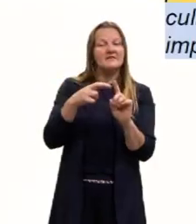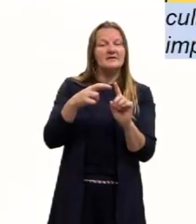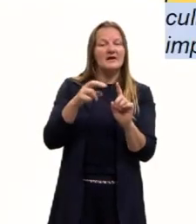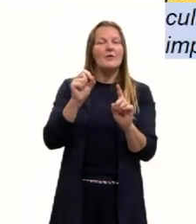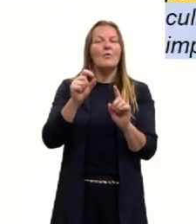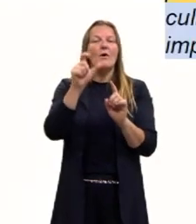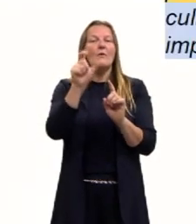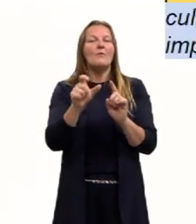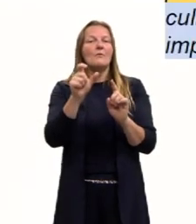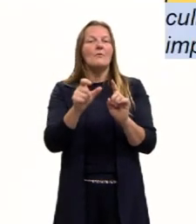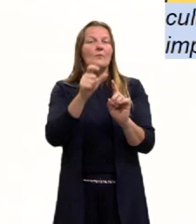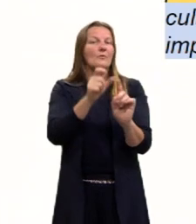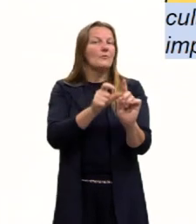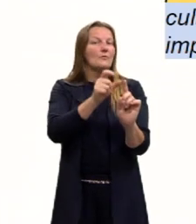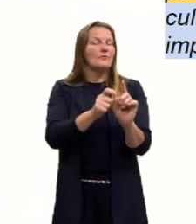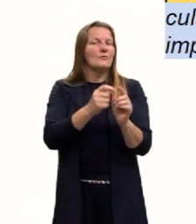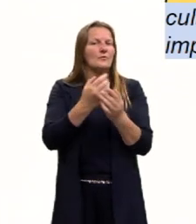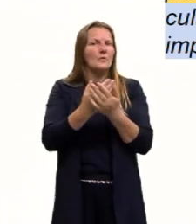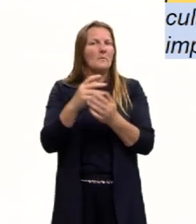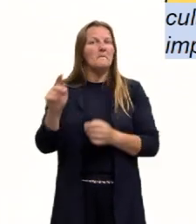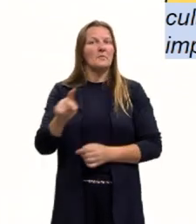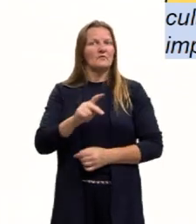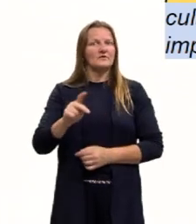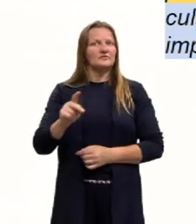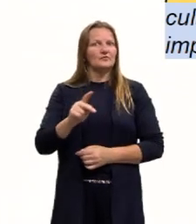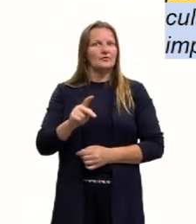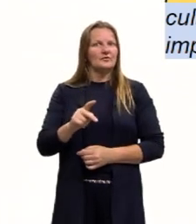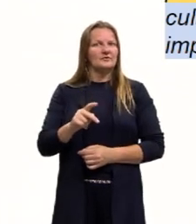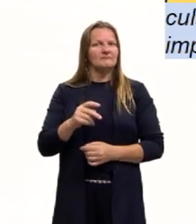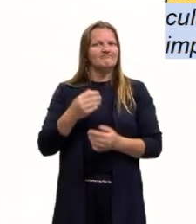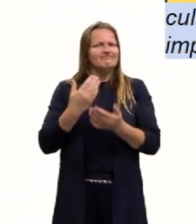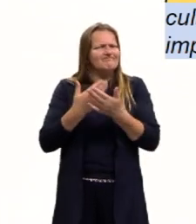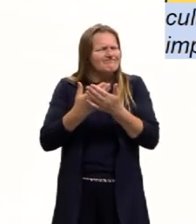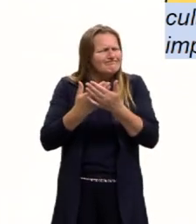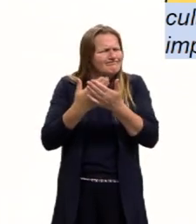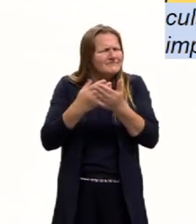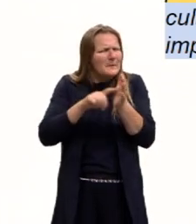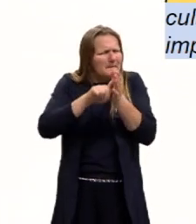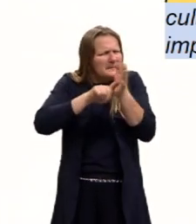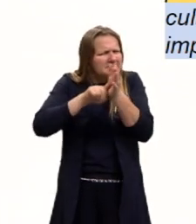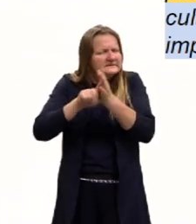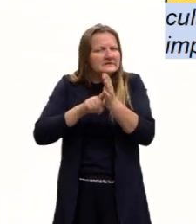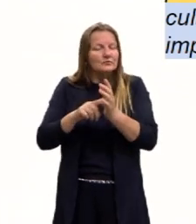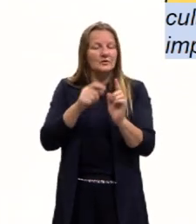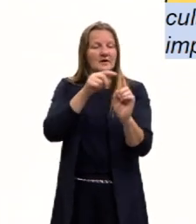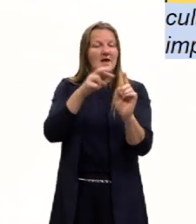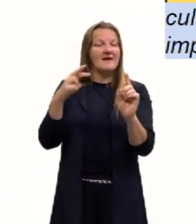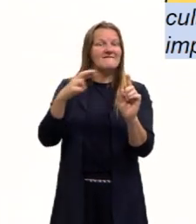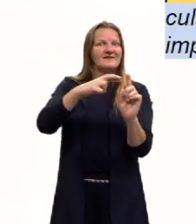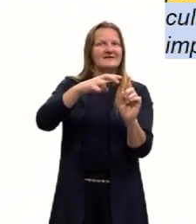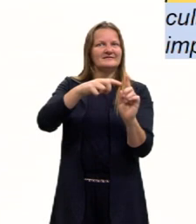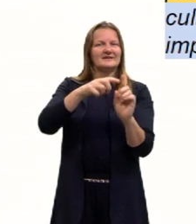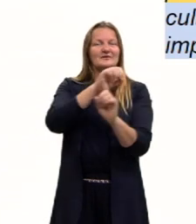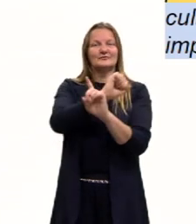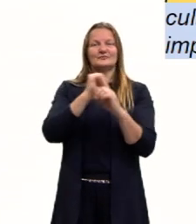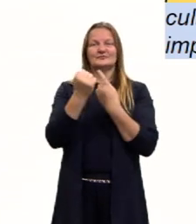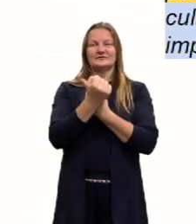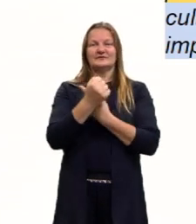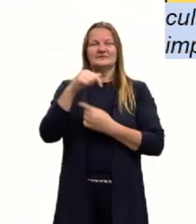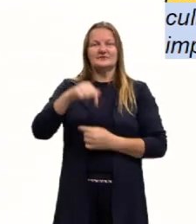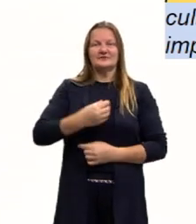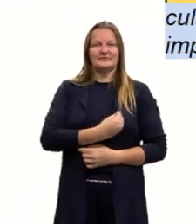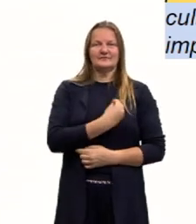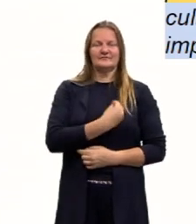a um estudioso, que é professor da Universidade Federal do Rio Grande do Sul. E ele menciona que essa sociedade, a sociedade em que